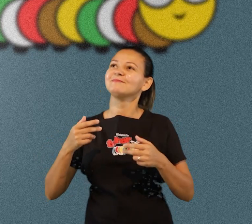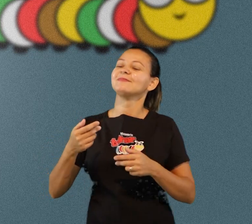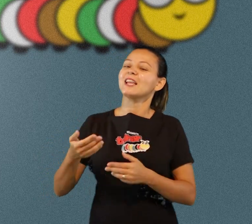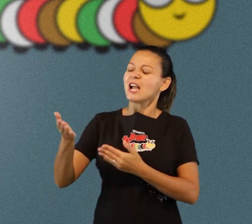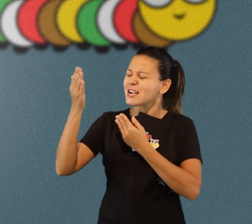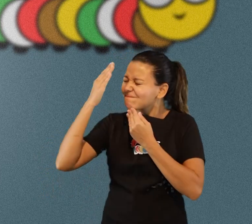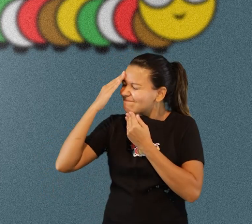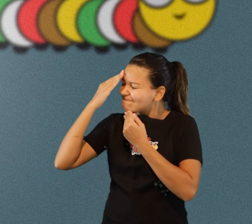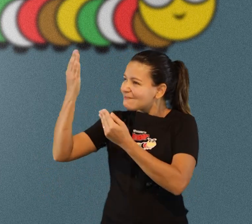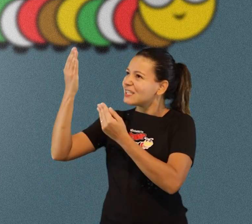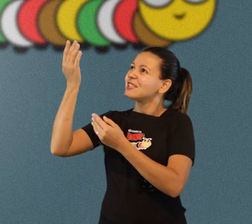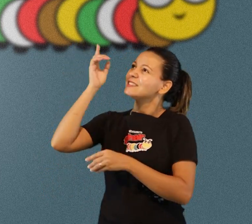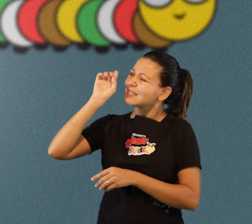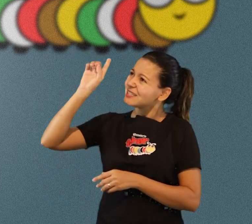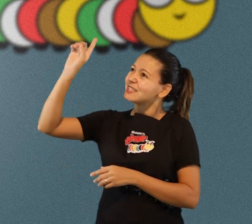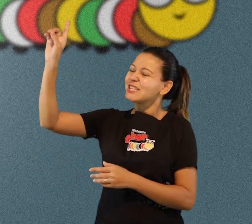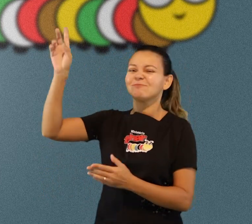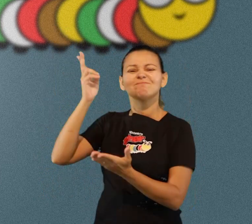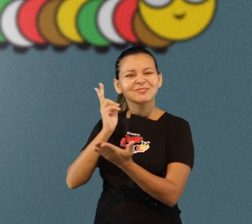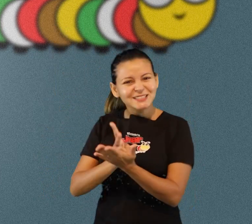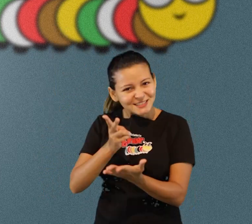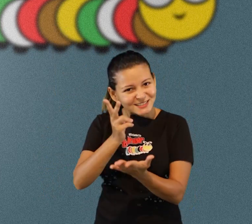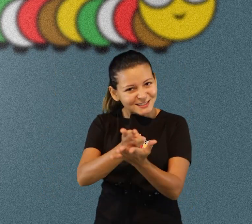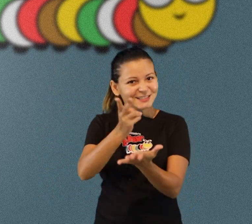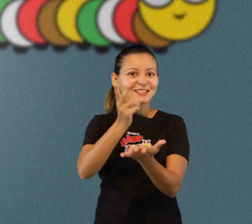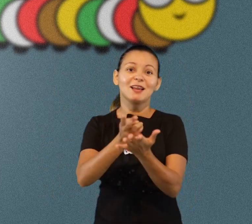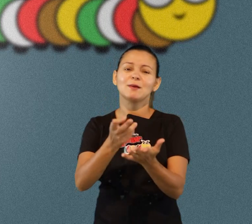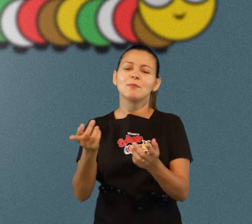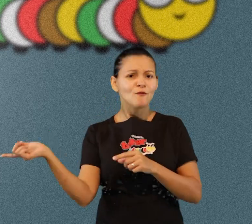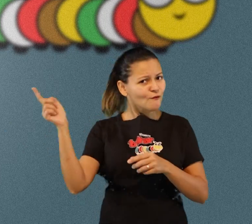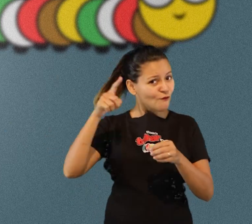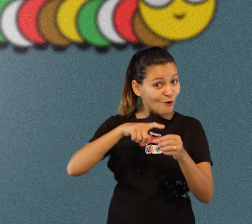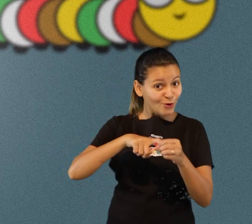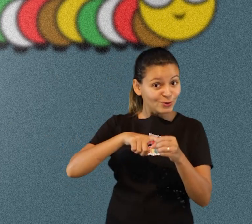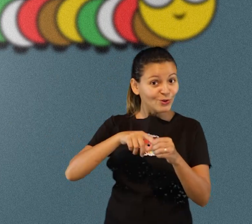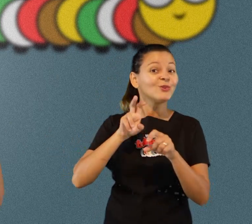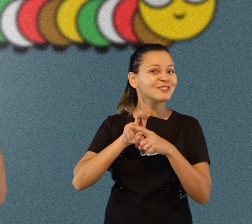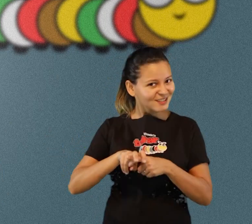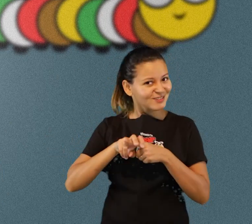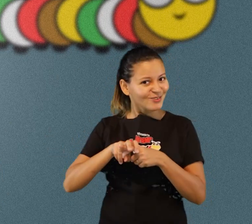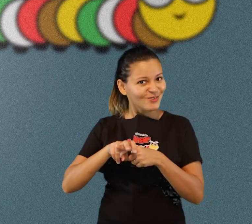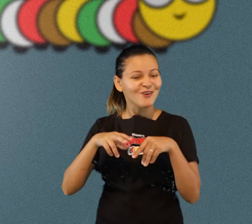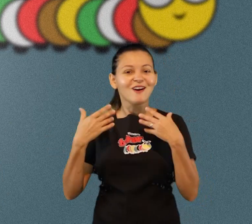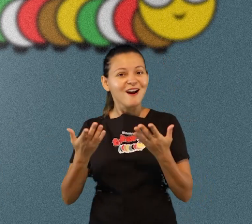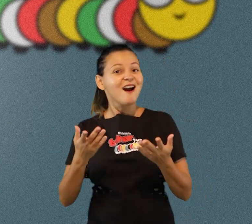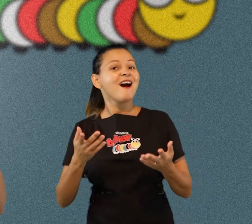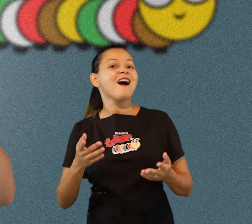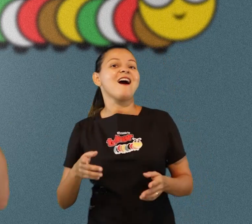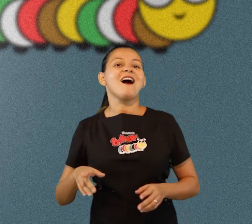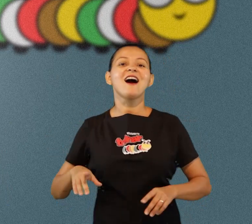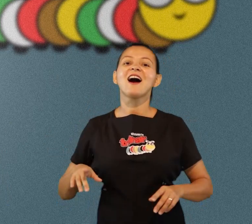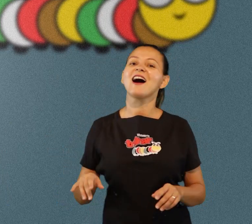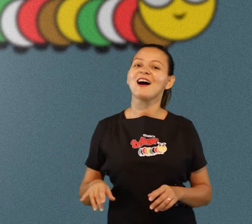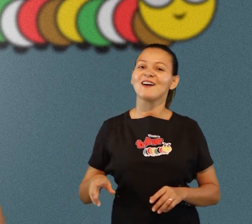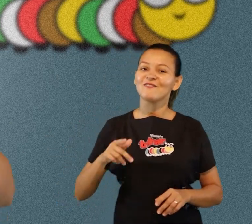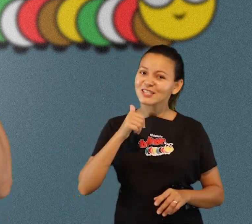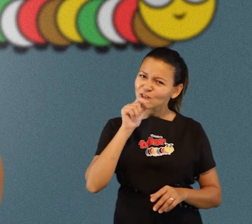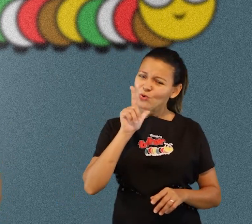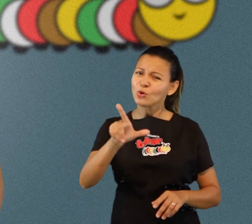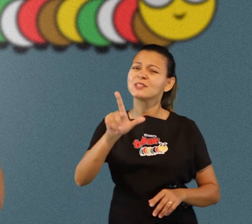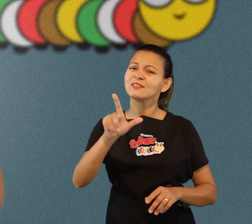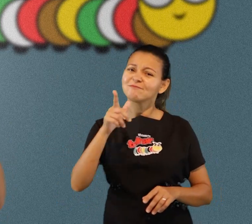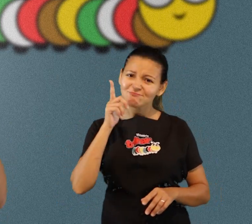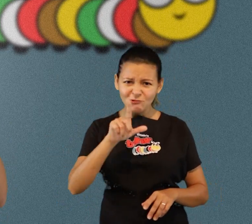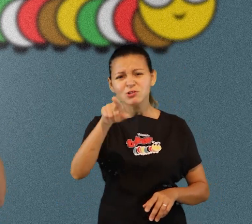lá corre lá em todas as coisas sejam agradecidos a Deus